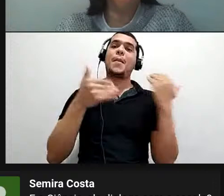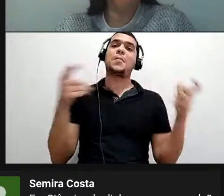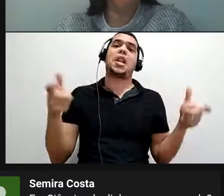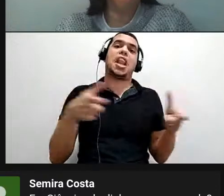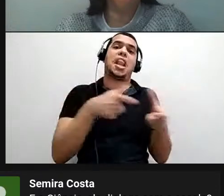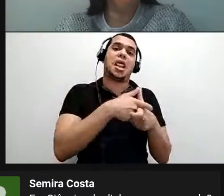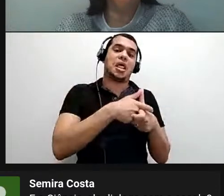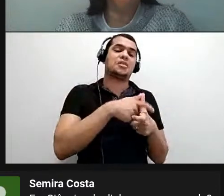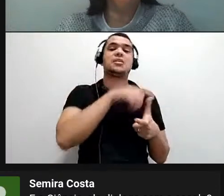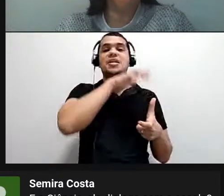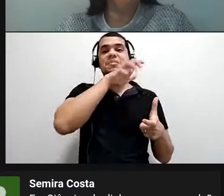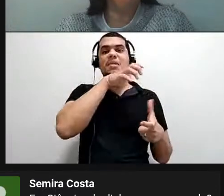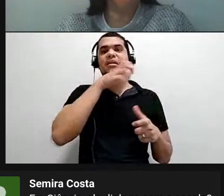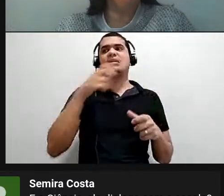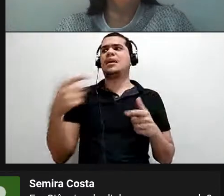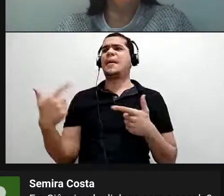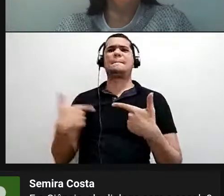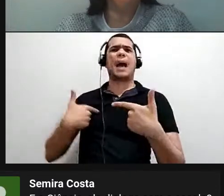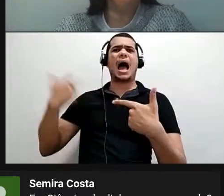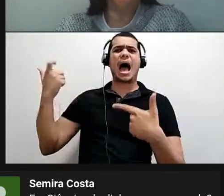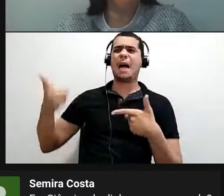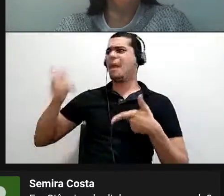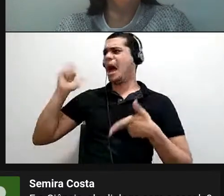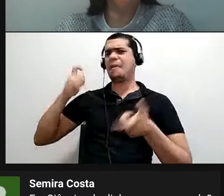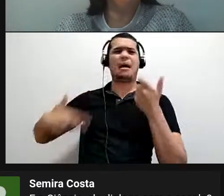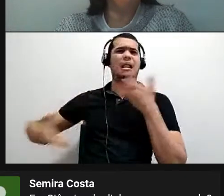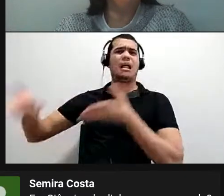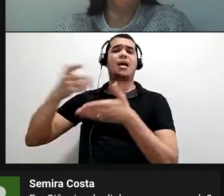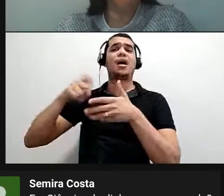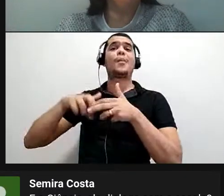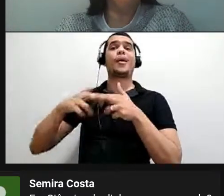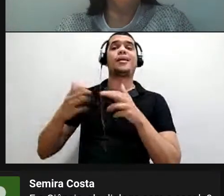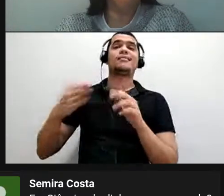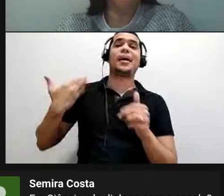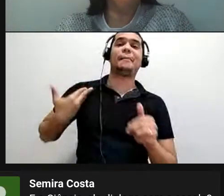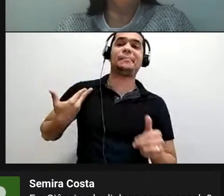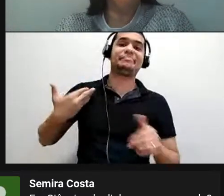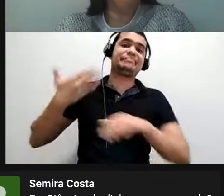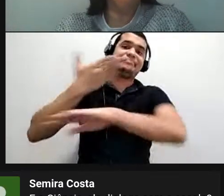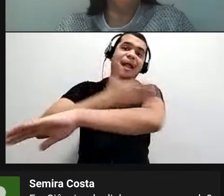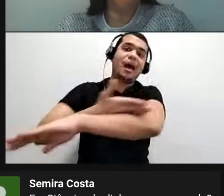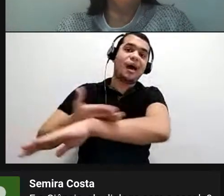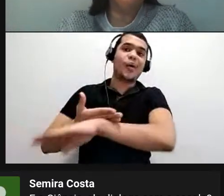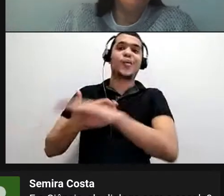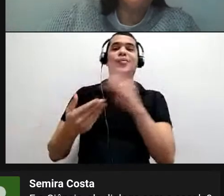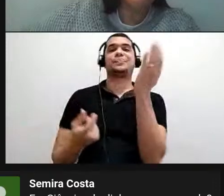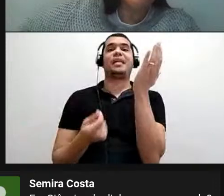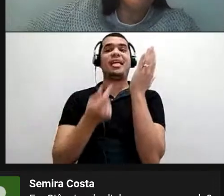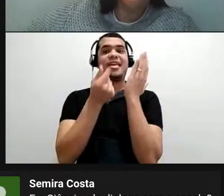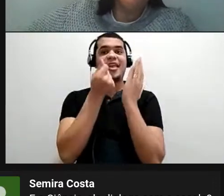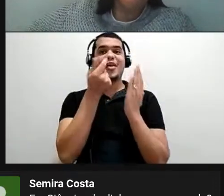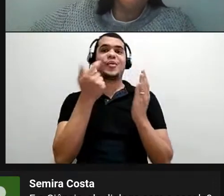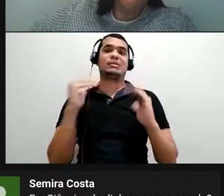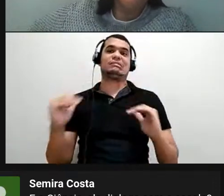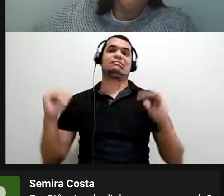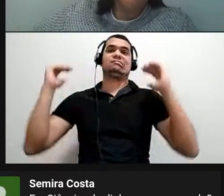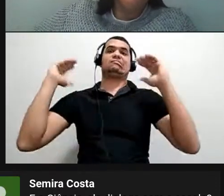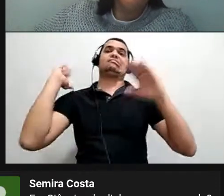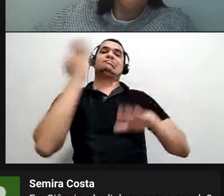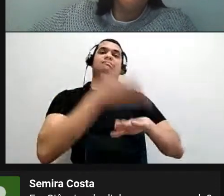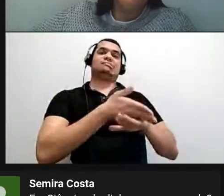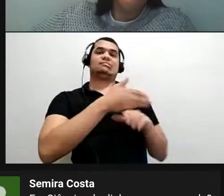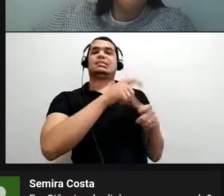outros porque se acham superiores pela cor da pele, pela classe econômica. Então, eu acho assim que o humano,